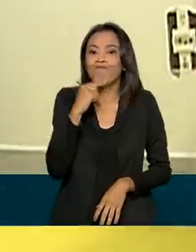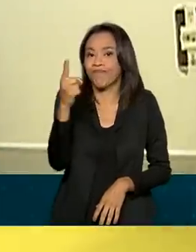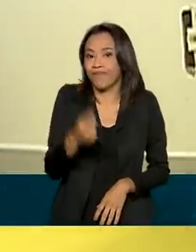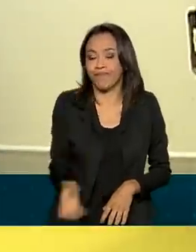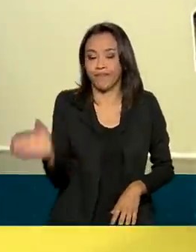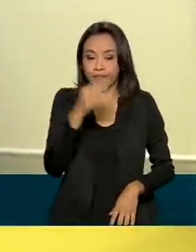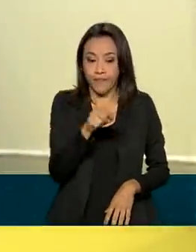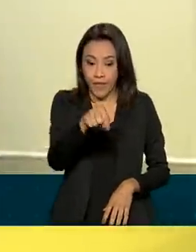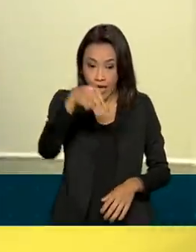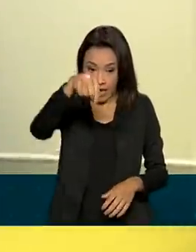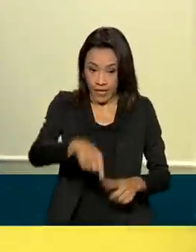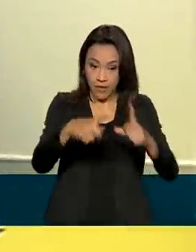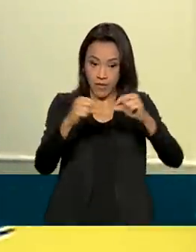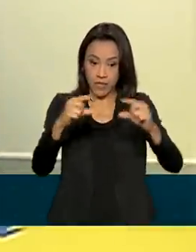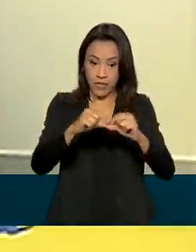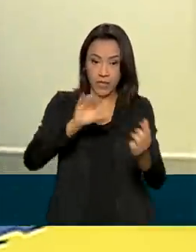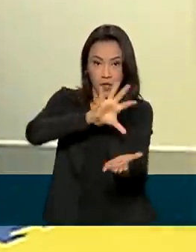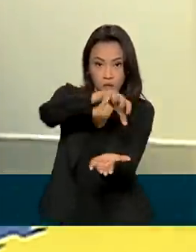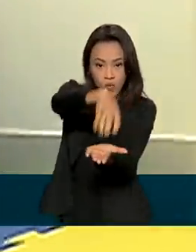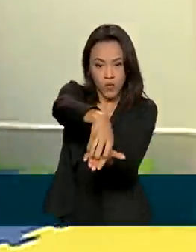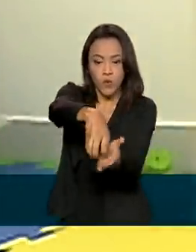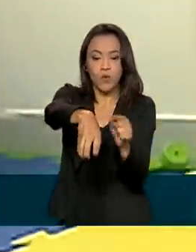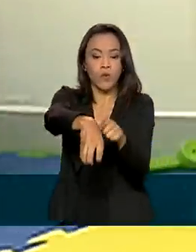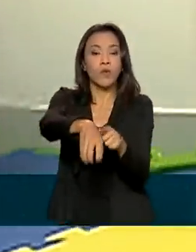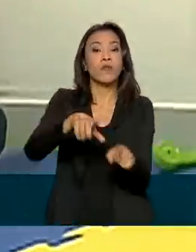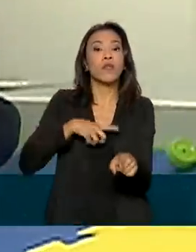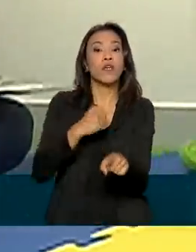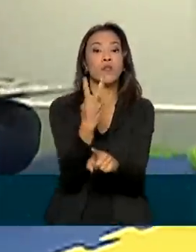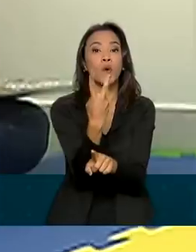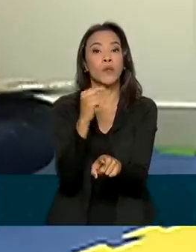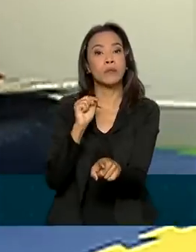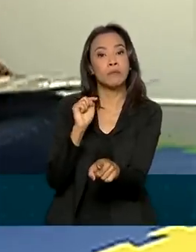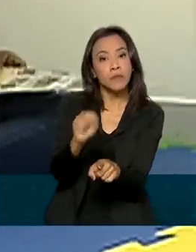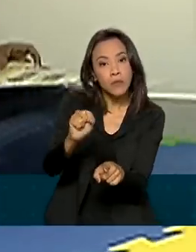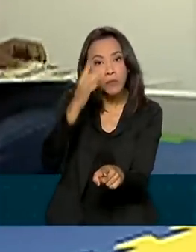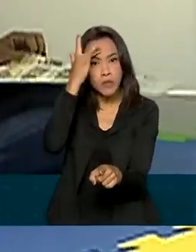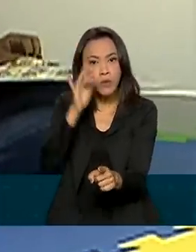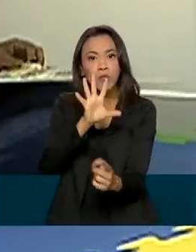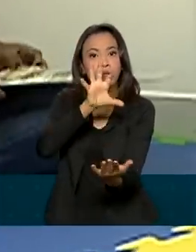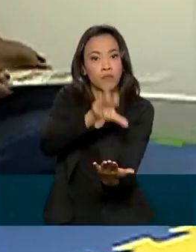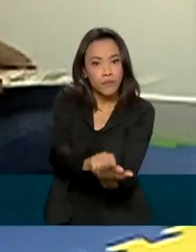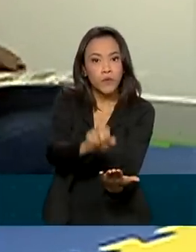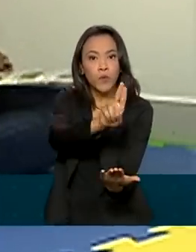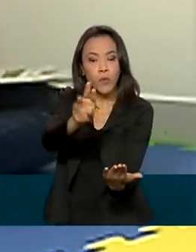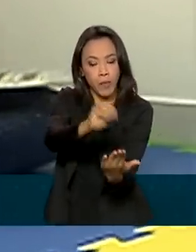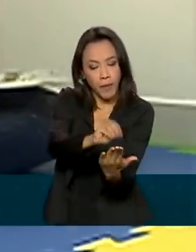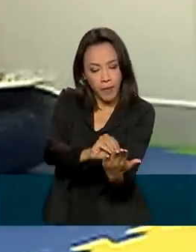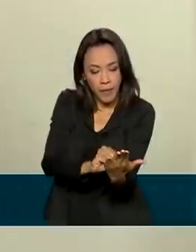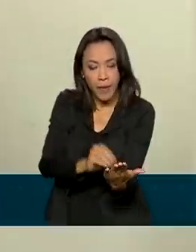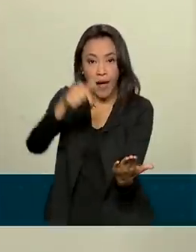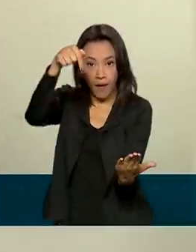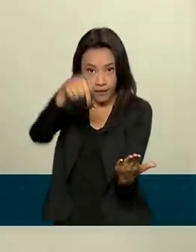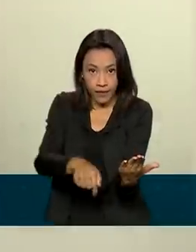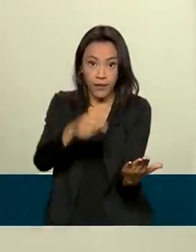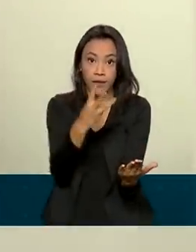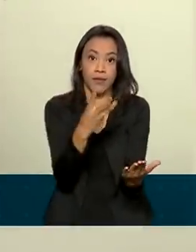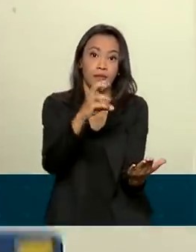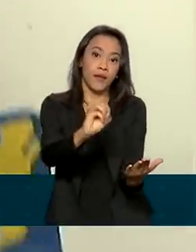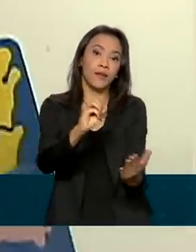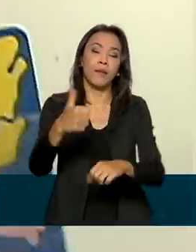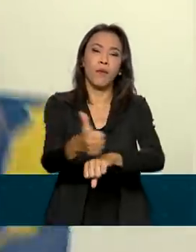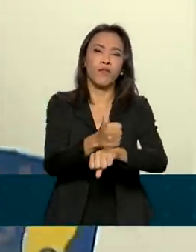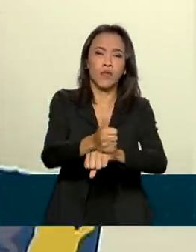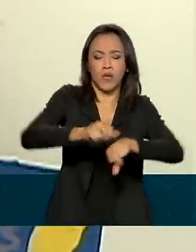referência interdisciplinar, tem quase 2 mil pacientes cadastrados. Aqui, 30 profissionais de